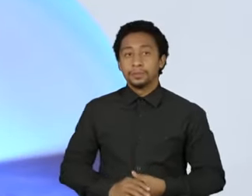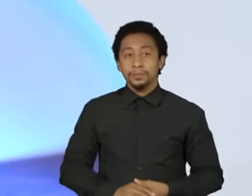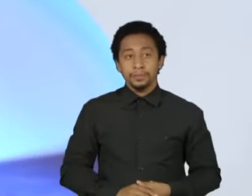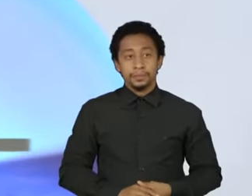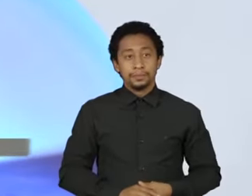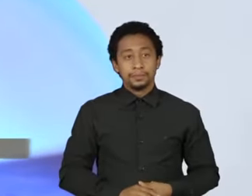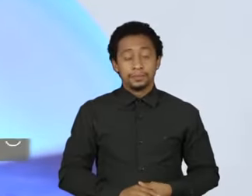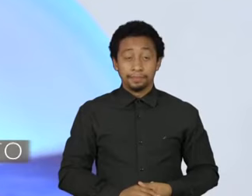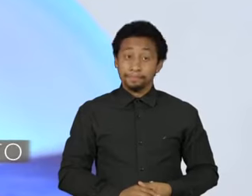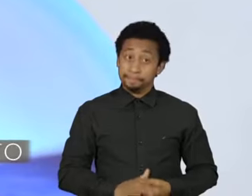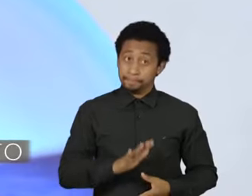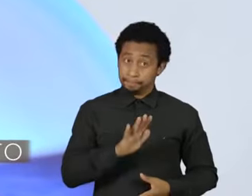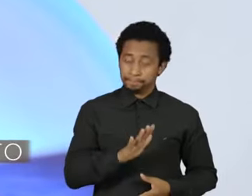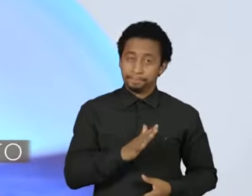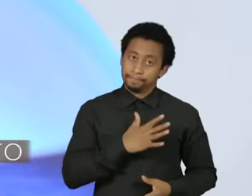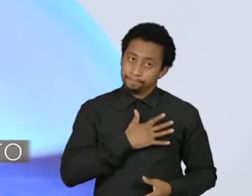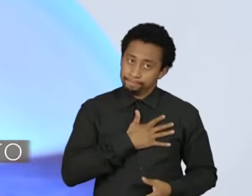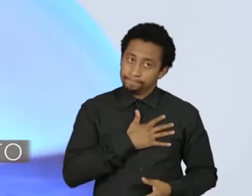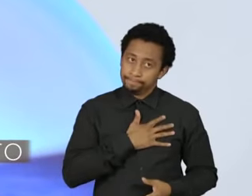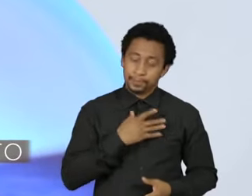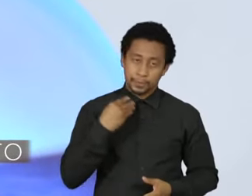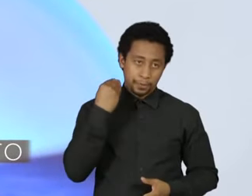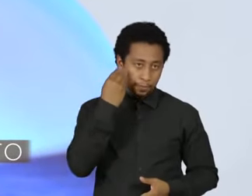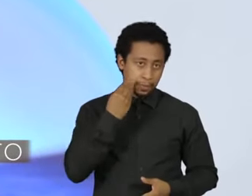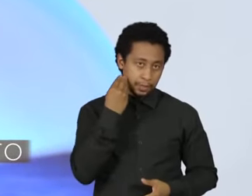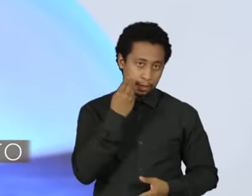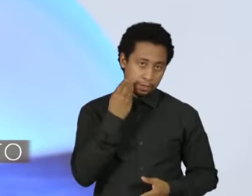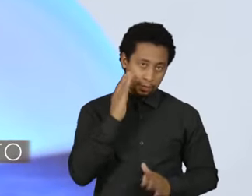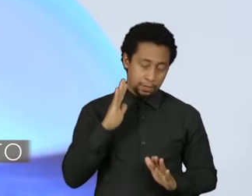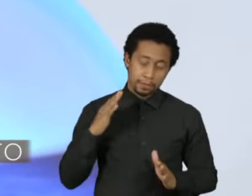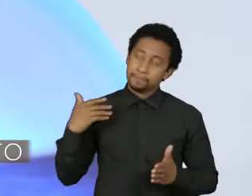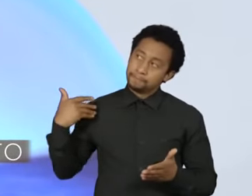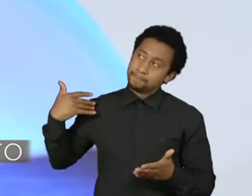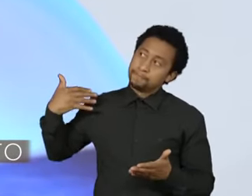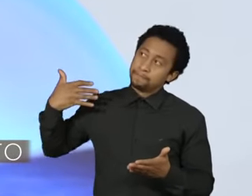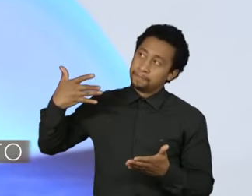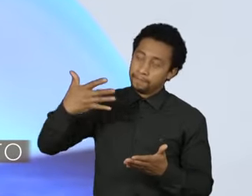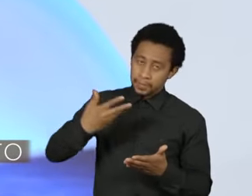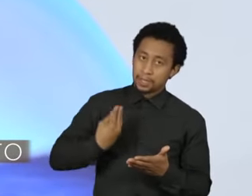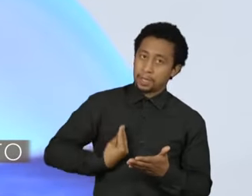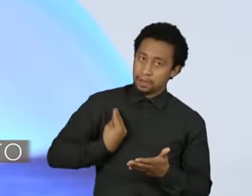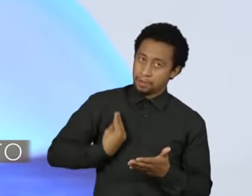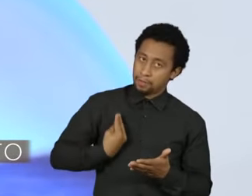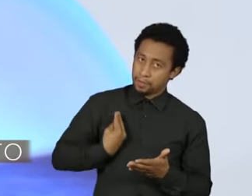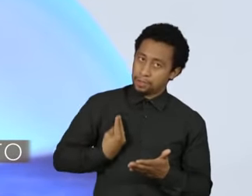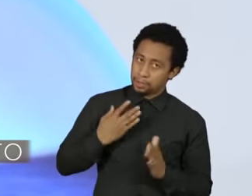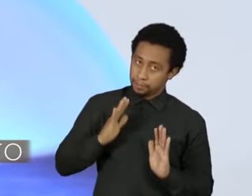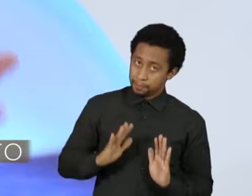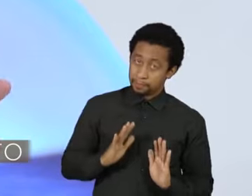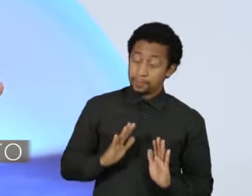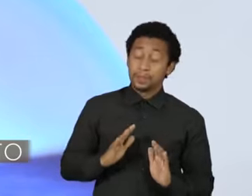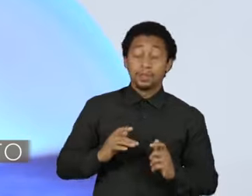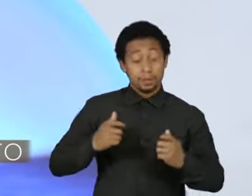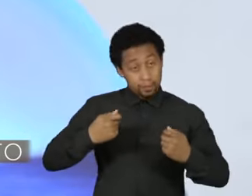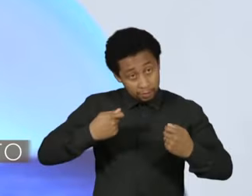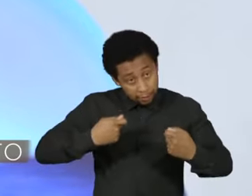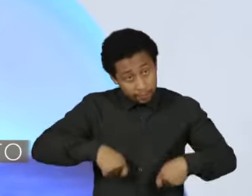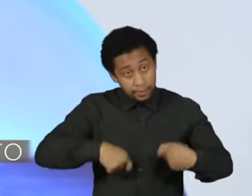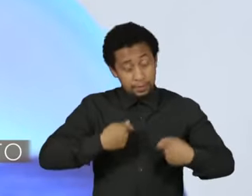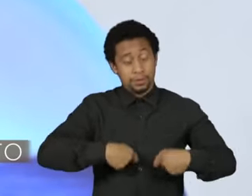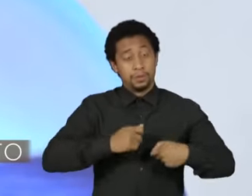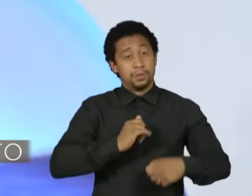a minha experiência, quer dizer, o meu treinamento de vida mostra uma coisa que eu tenho que dizer a você